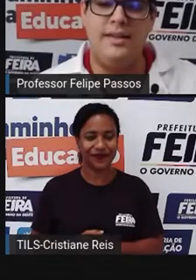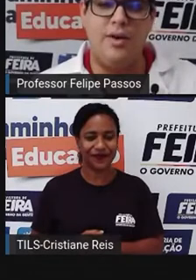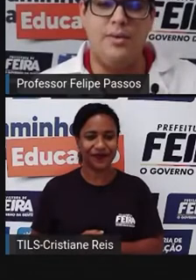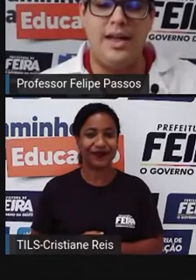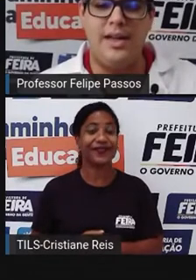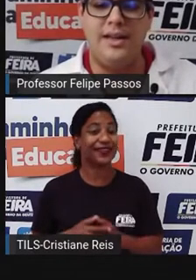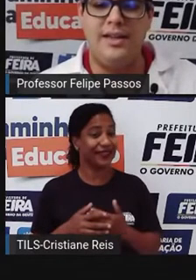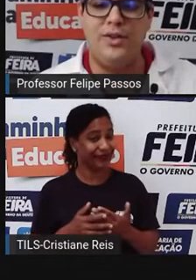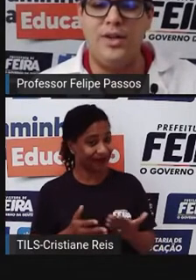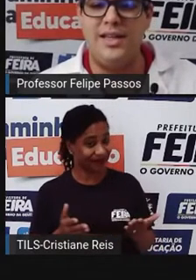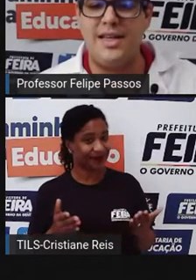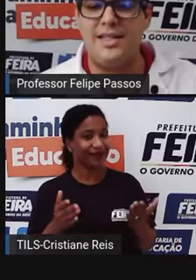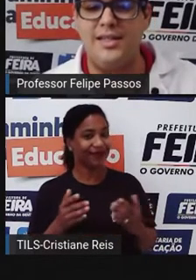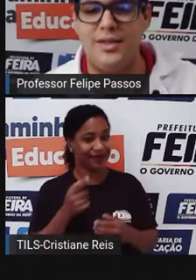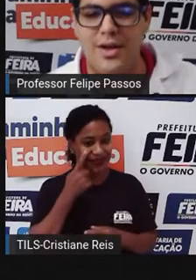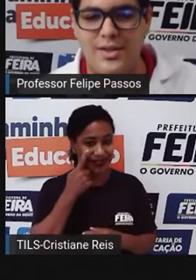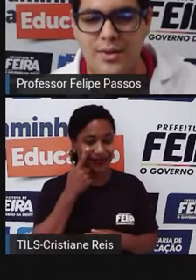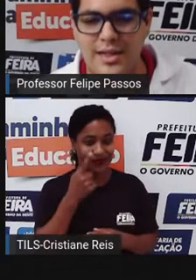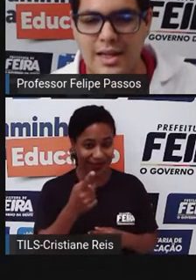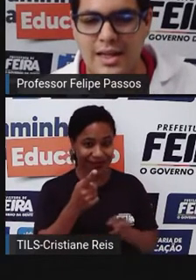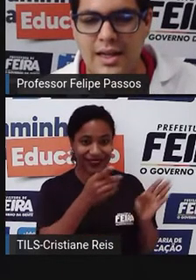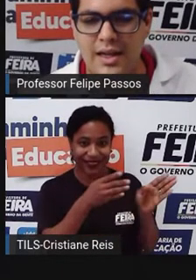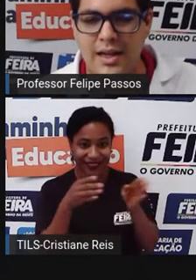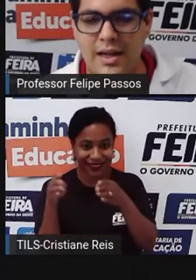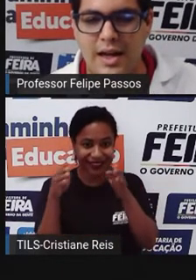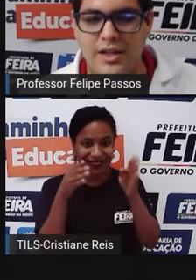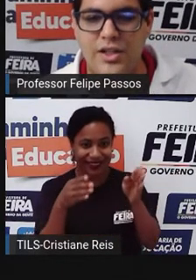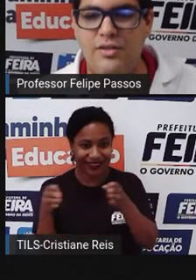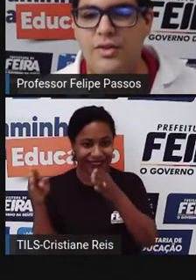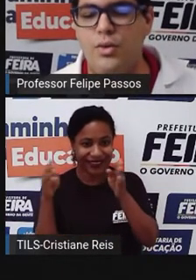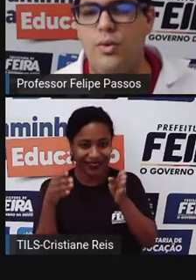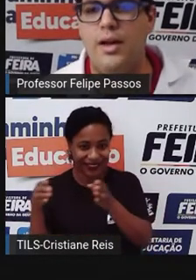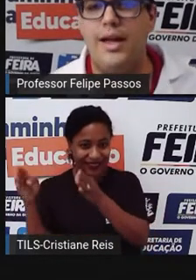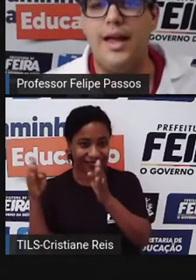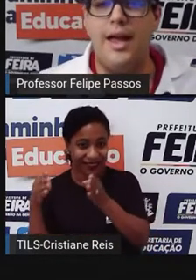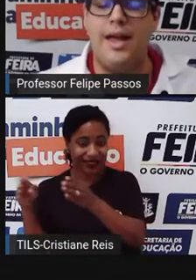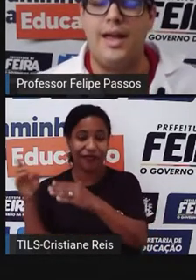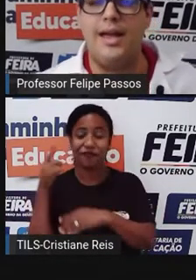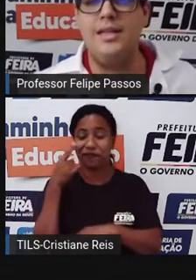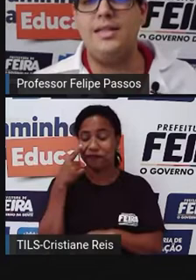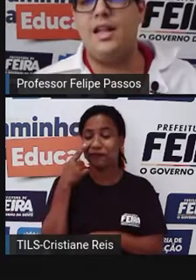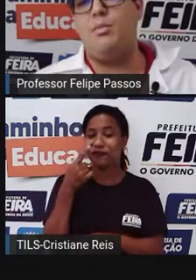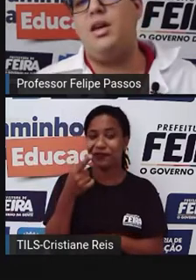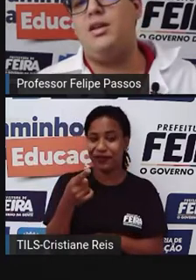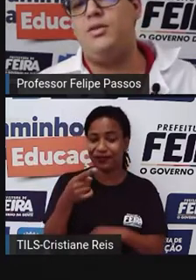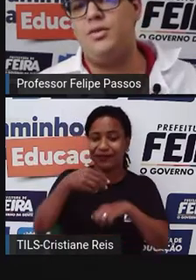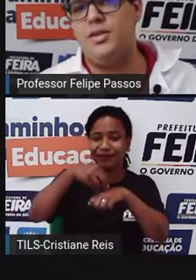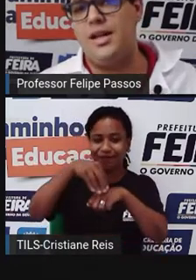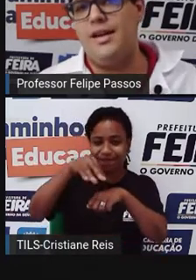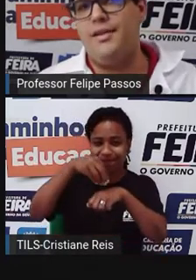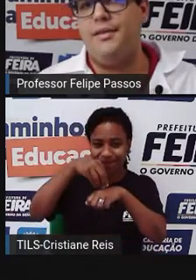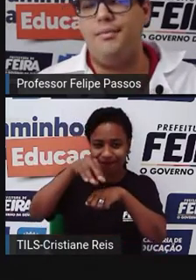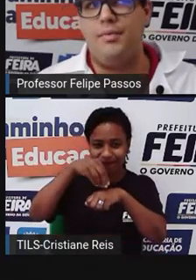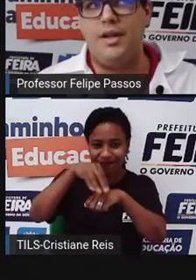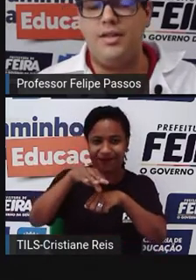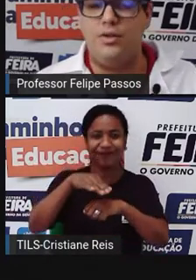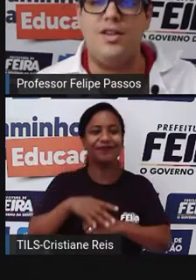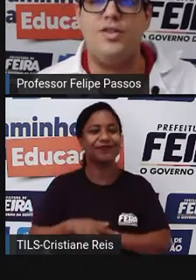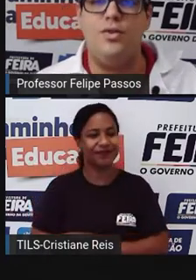Então, né? Em todas essas situações aí, a gente viu ensinamentos, né?